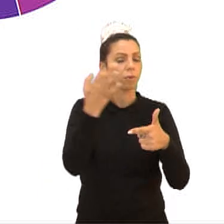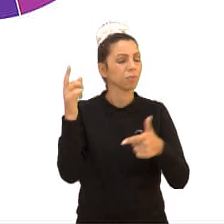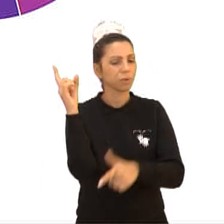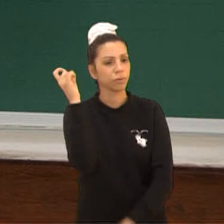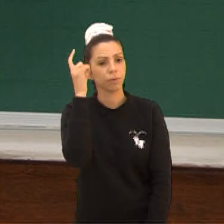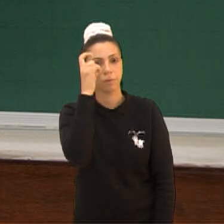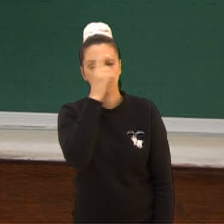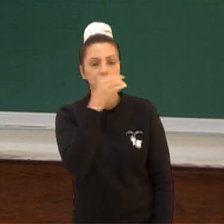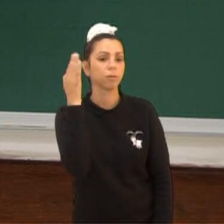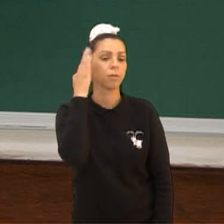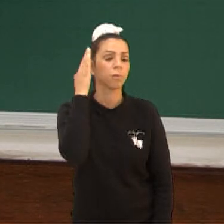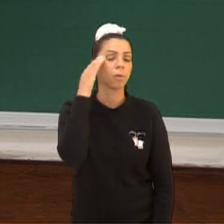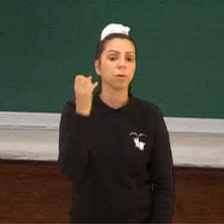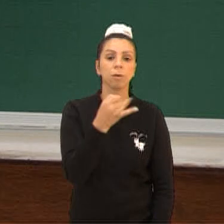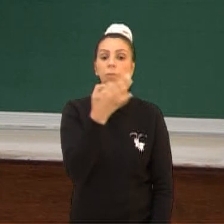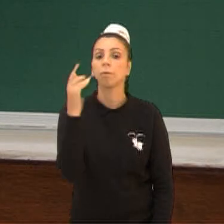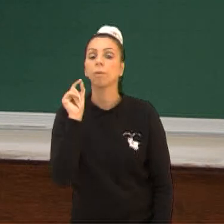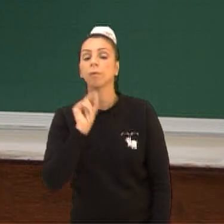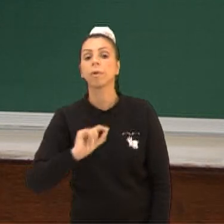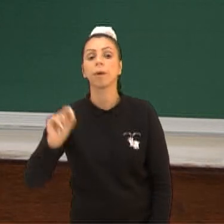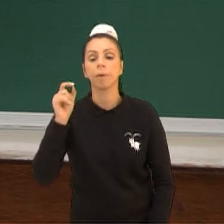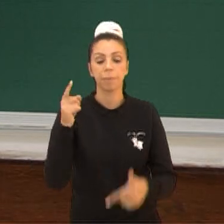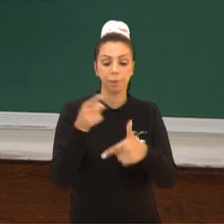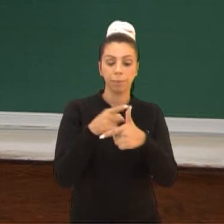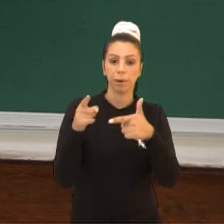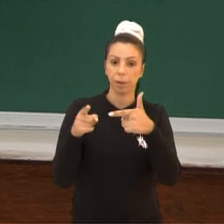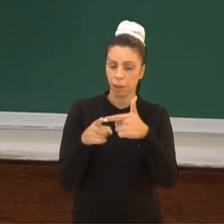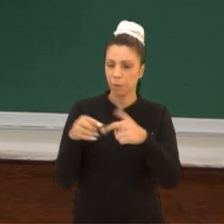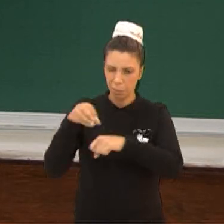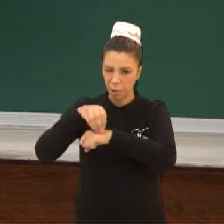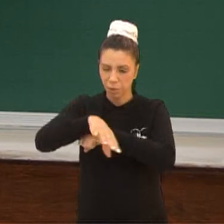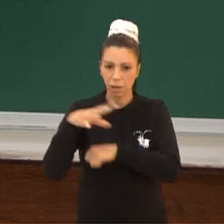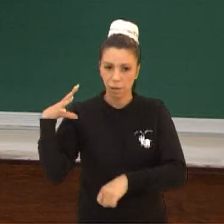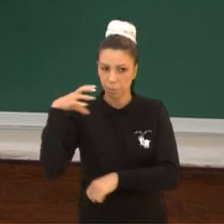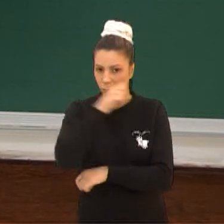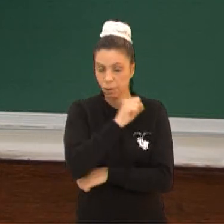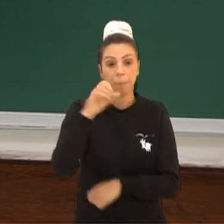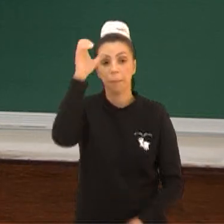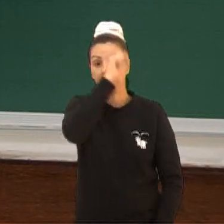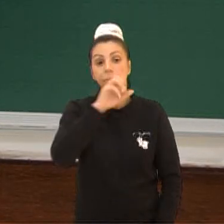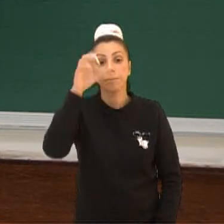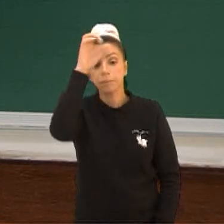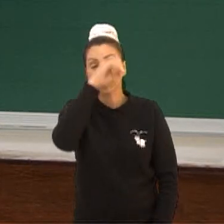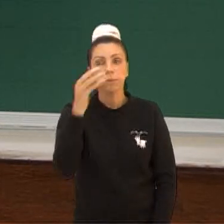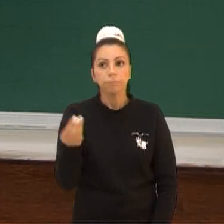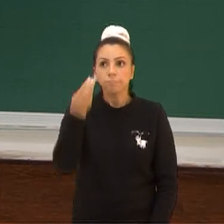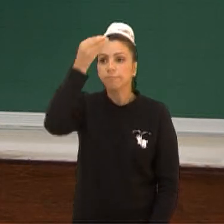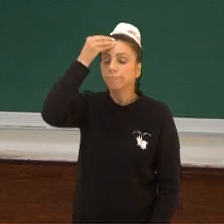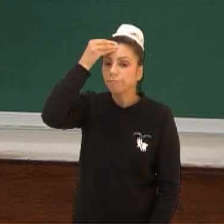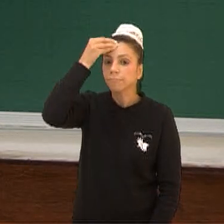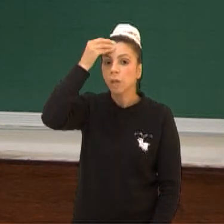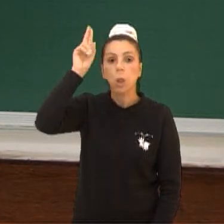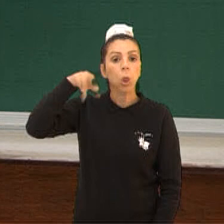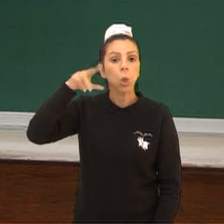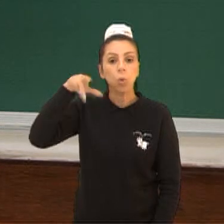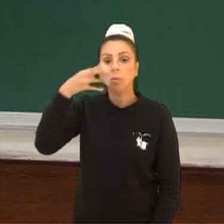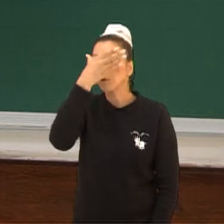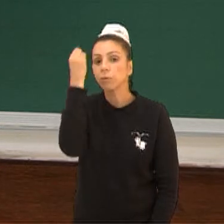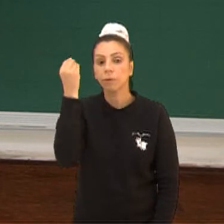dificuldade de saber quais são as cores primárias e secundárias. Vou passar um macete bem rapidinho para vocês aprenderem, memorizarem e nunca mais esquecerem.